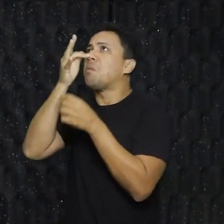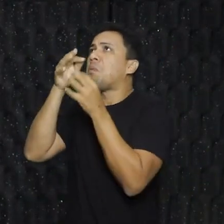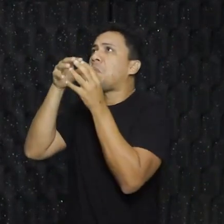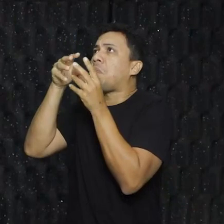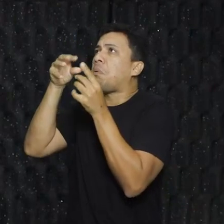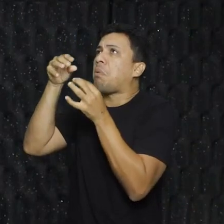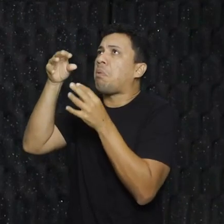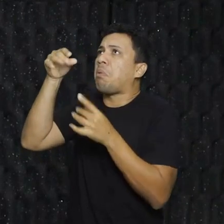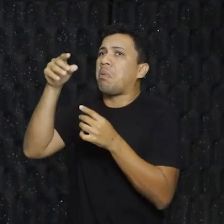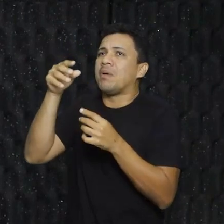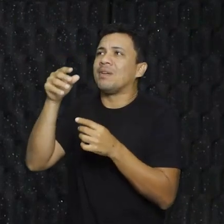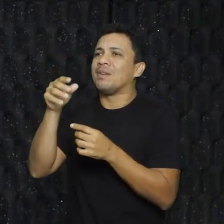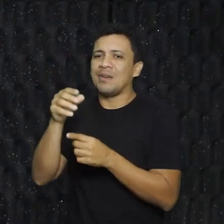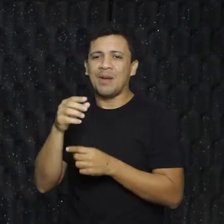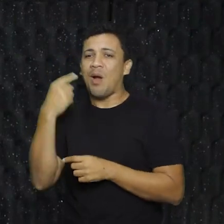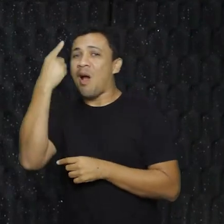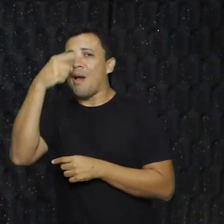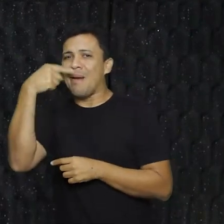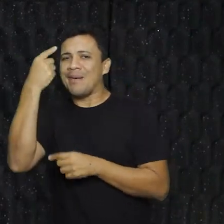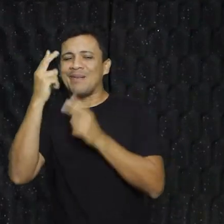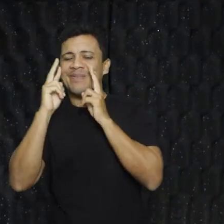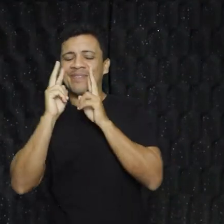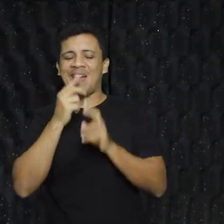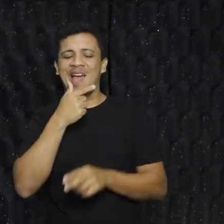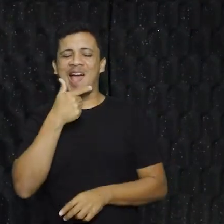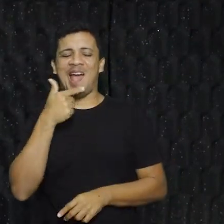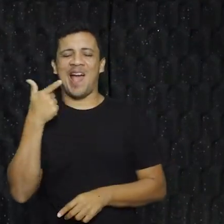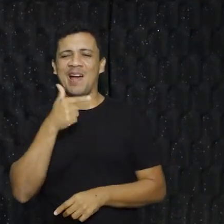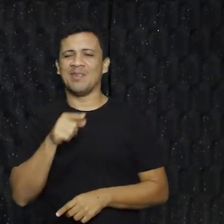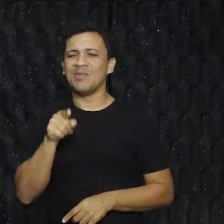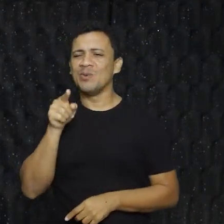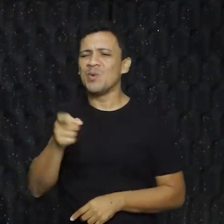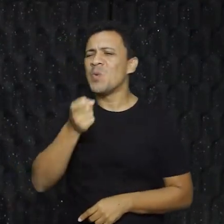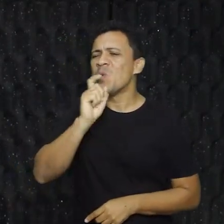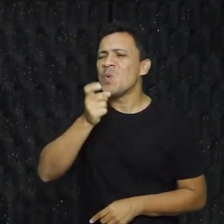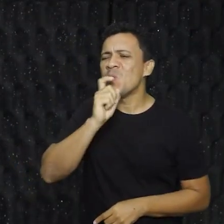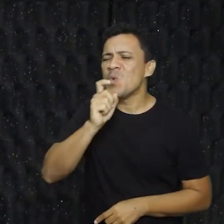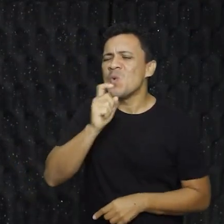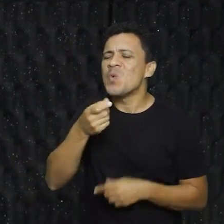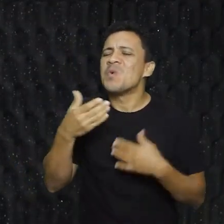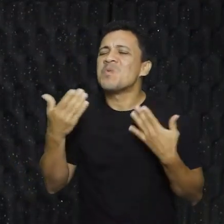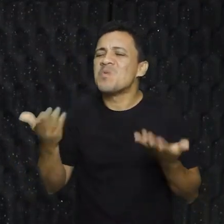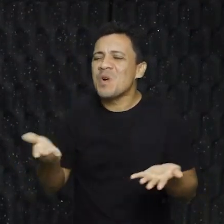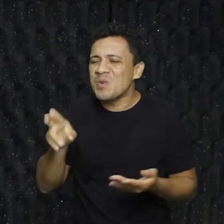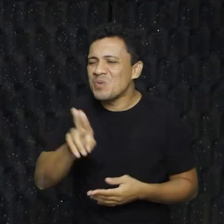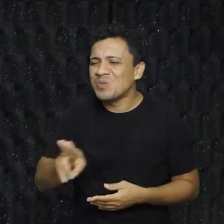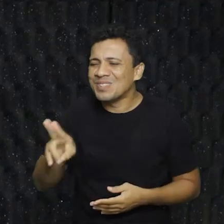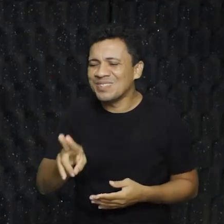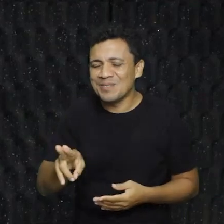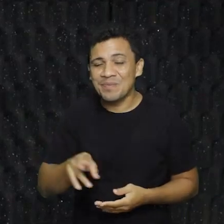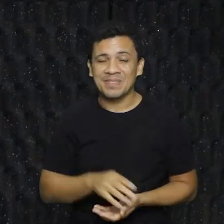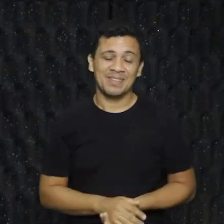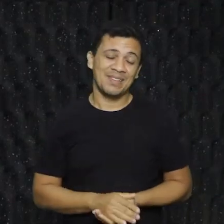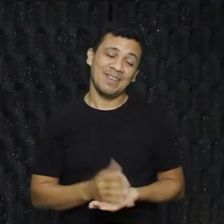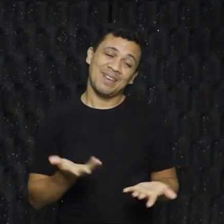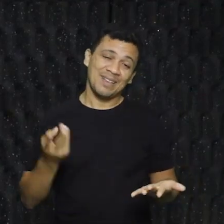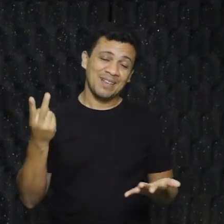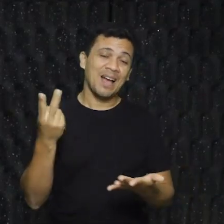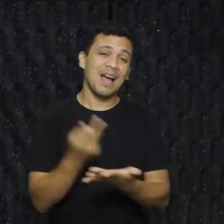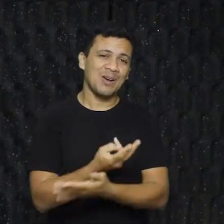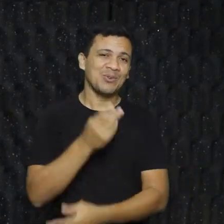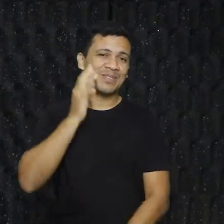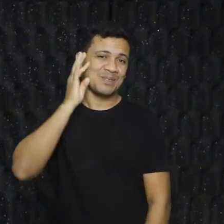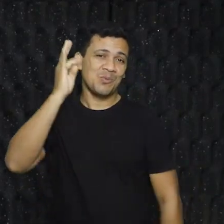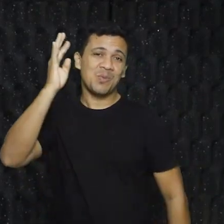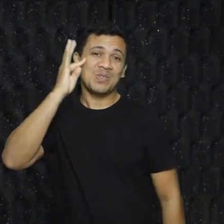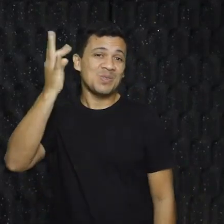a olhar para mim e sorrir. Professor, que tipo de drogas você usou? Bom, se você levar em consideração, é assim que acontece um sonho.